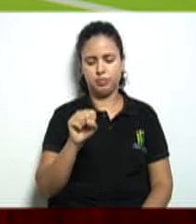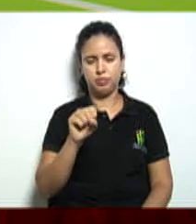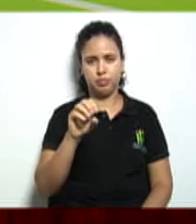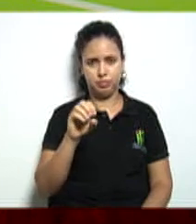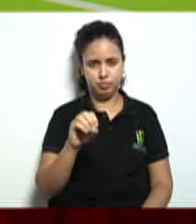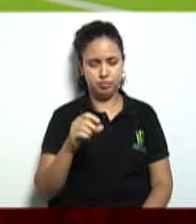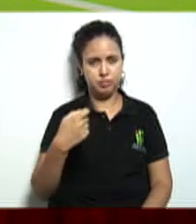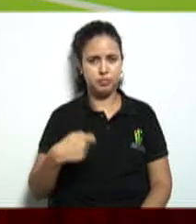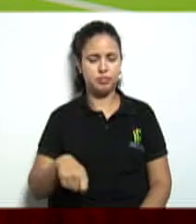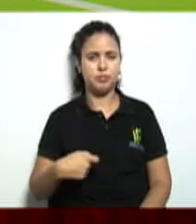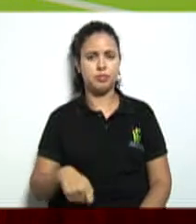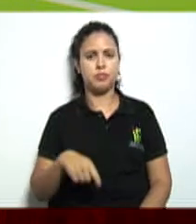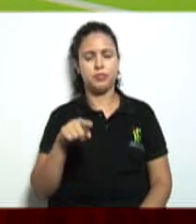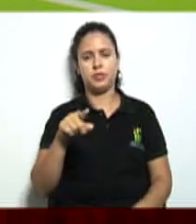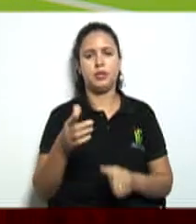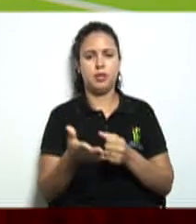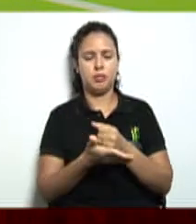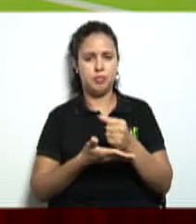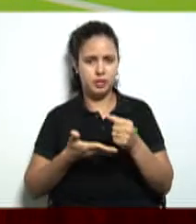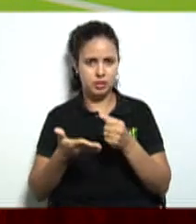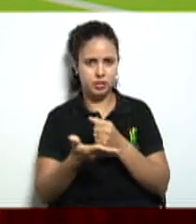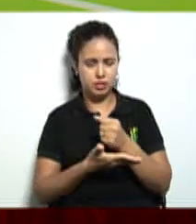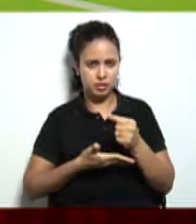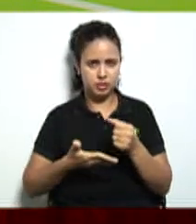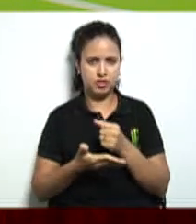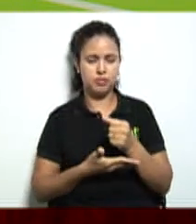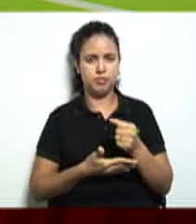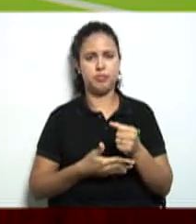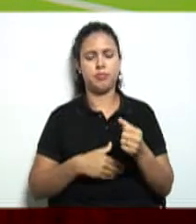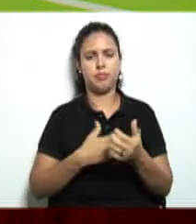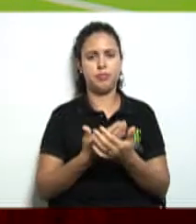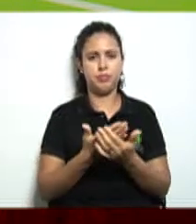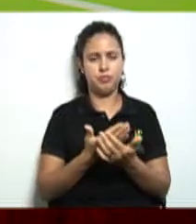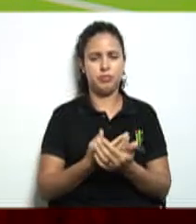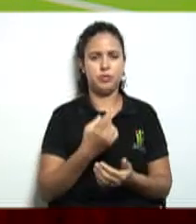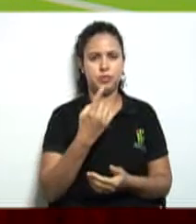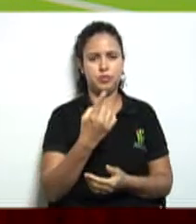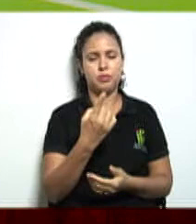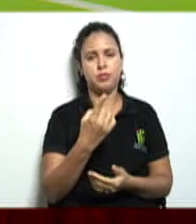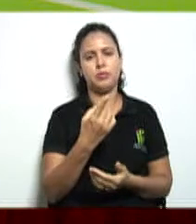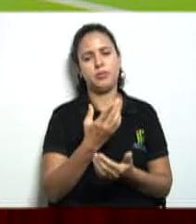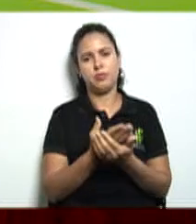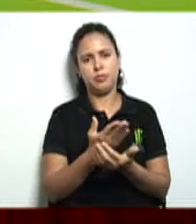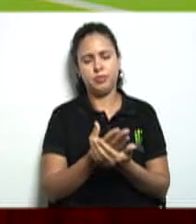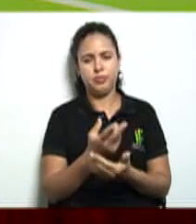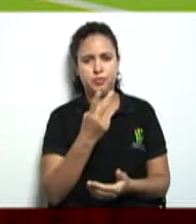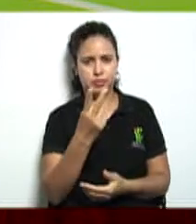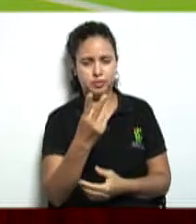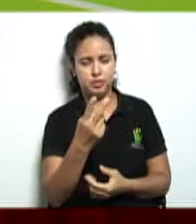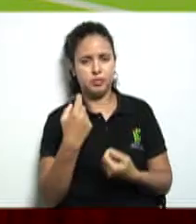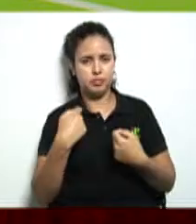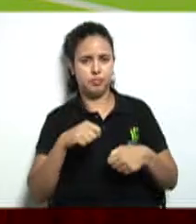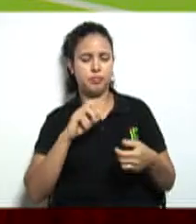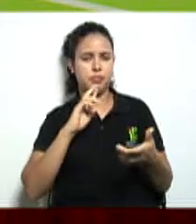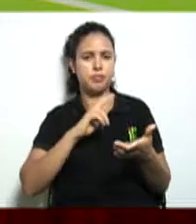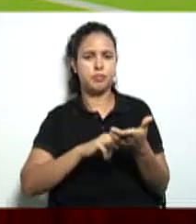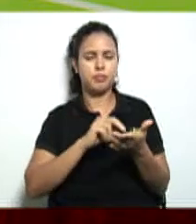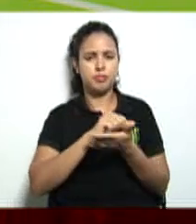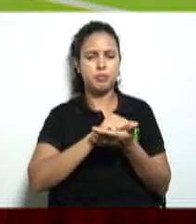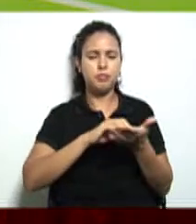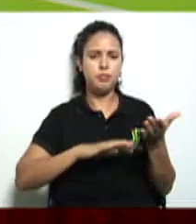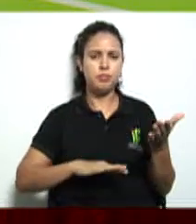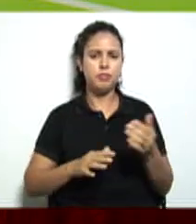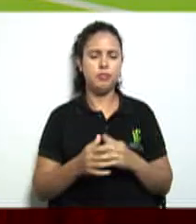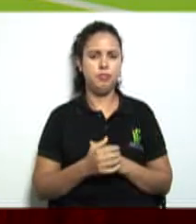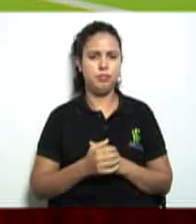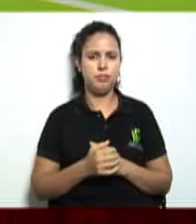tenham a base da aula 1 e da aula 2 para poder estar desenvolvendo essa atividade certo? então a partir da